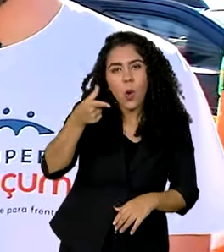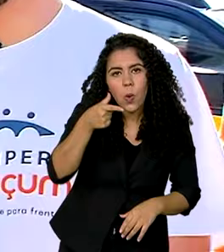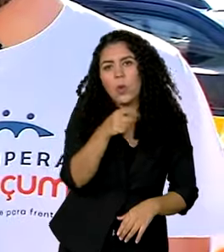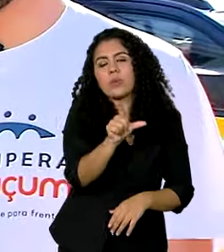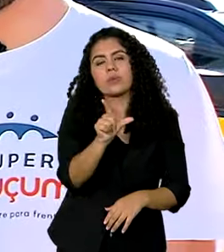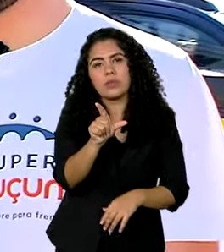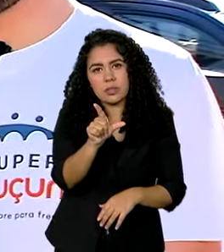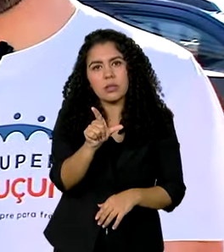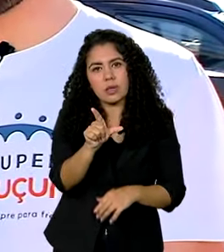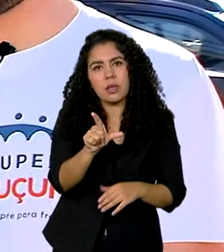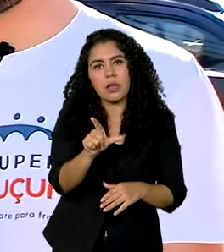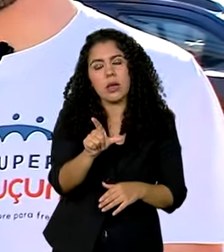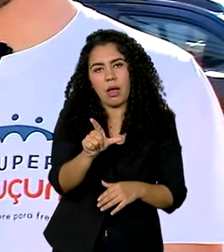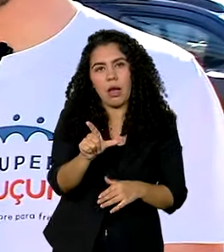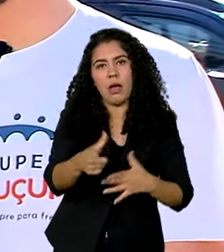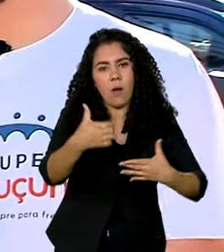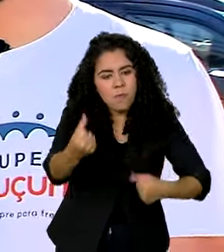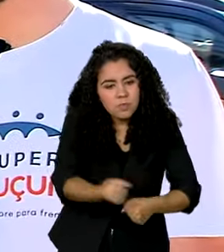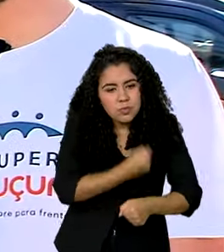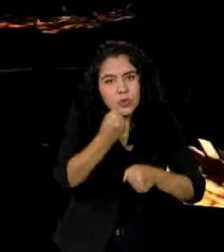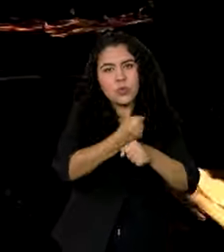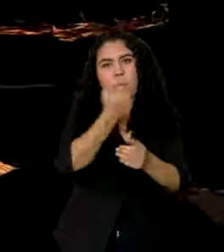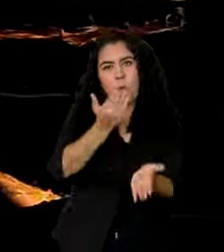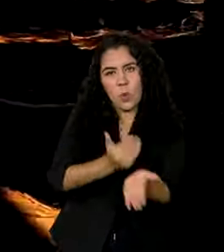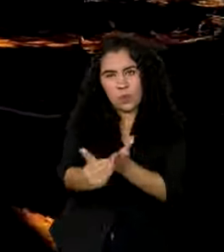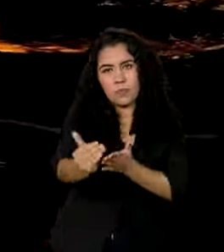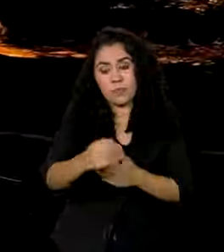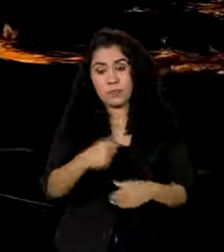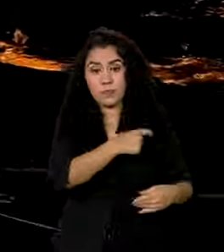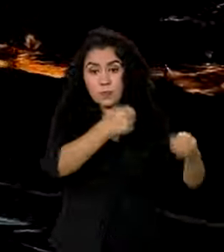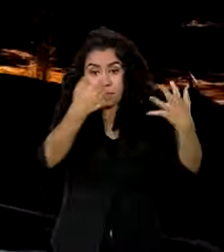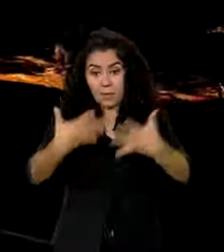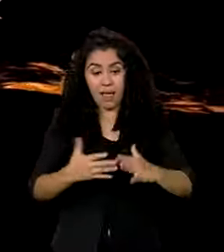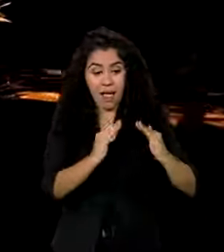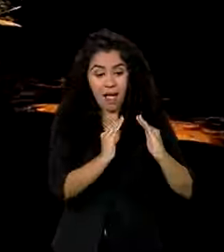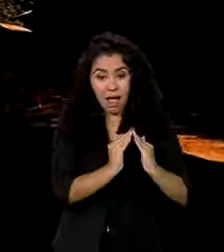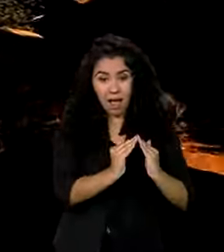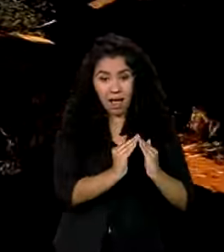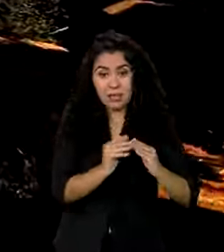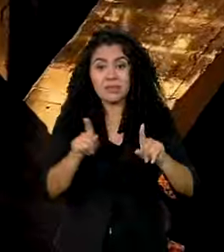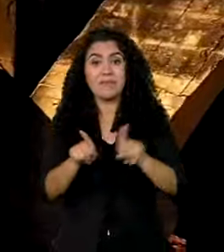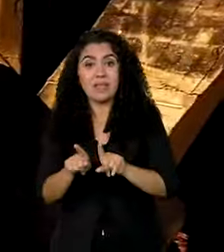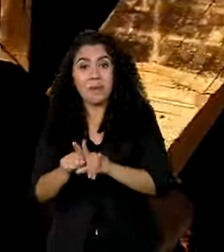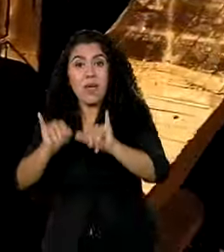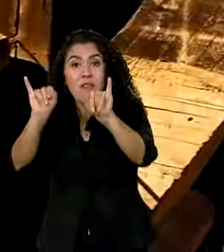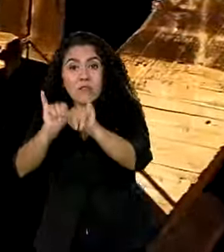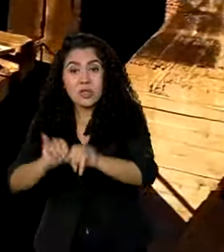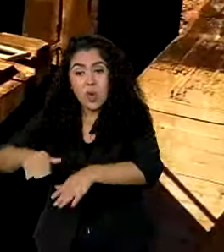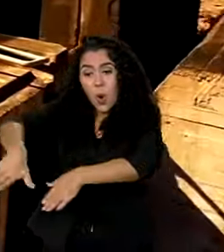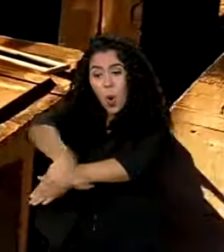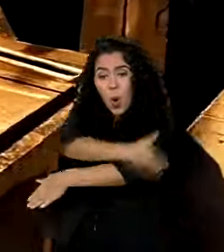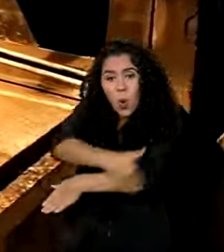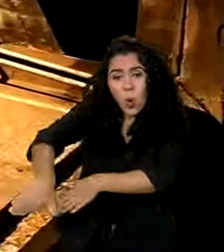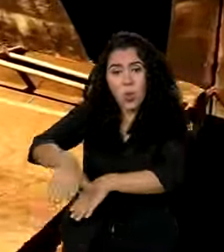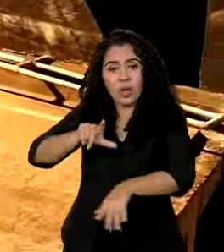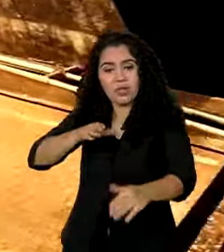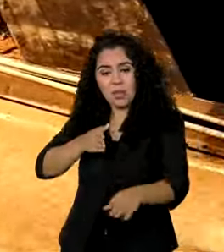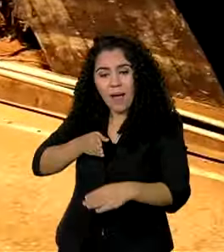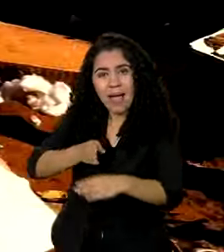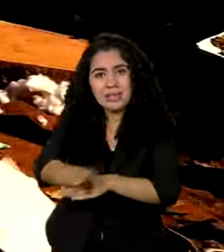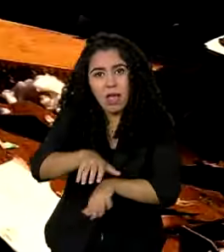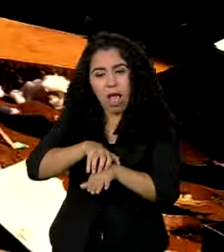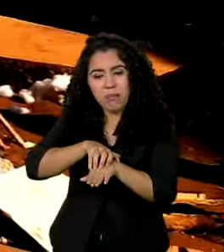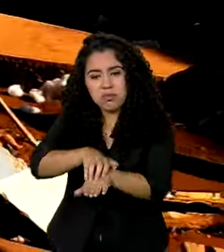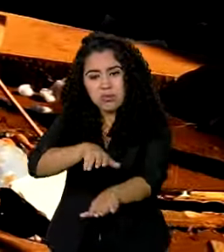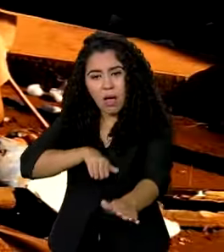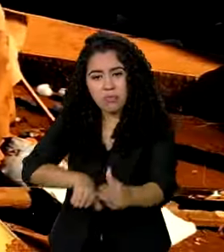o início da construção das casas. Habitação e também infraestrutura, estradas de acesso, ruas,